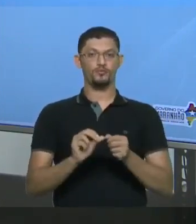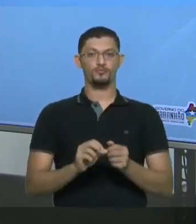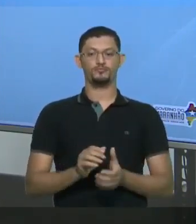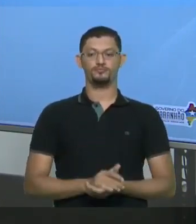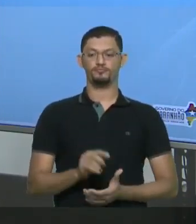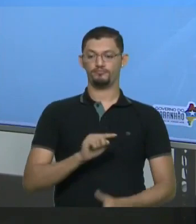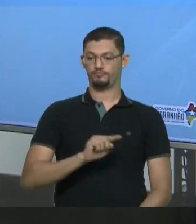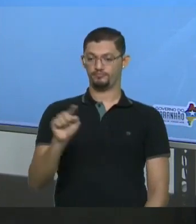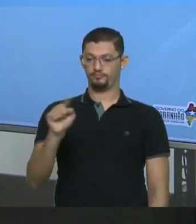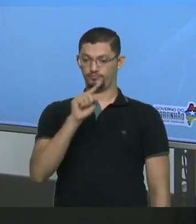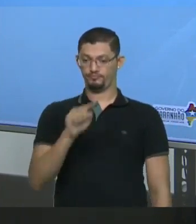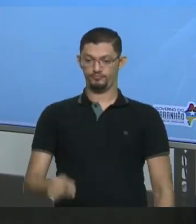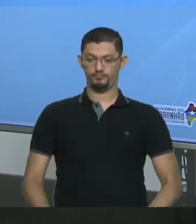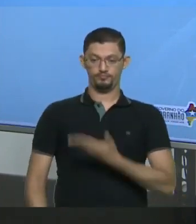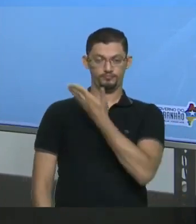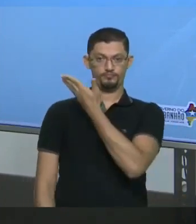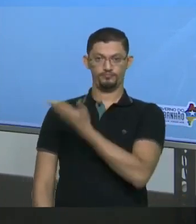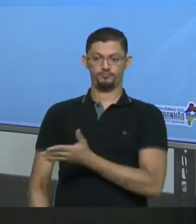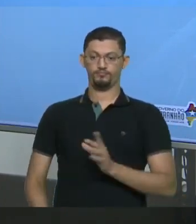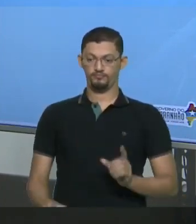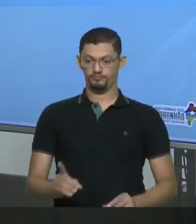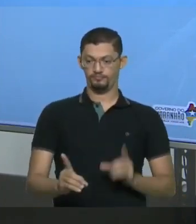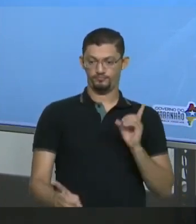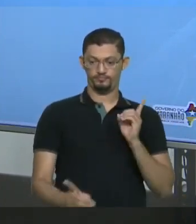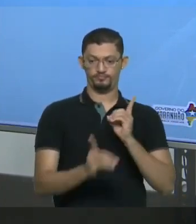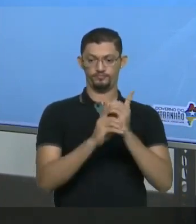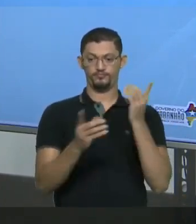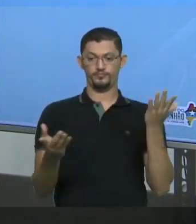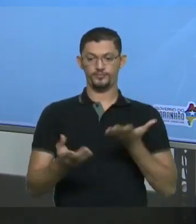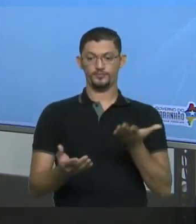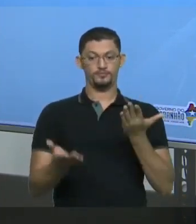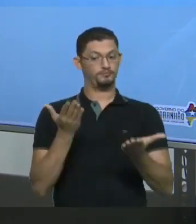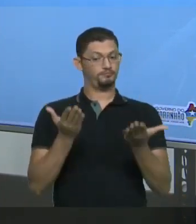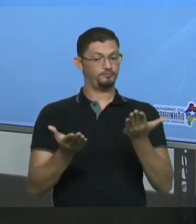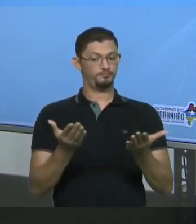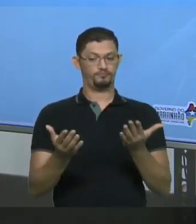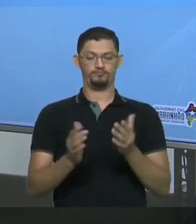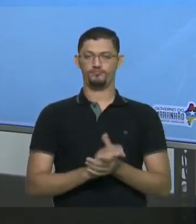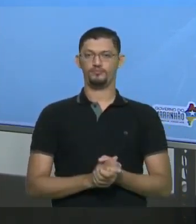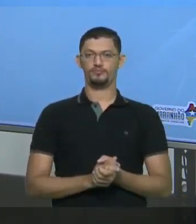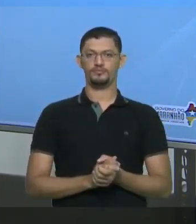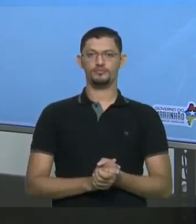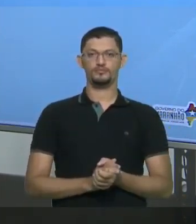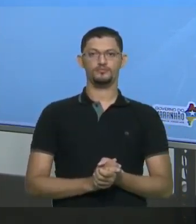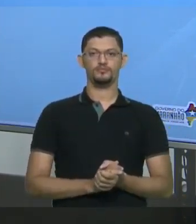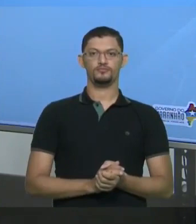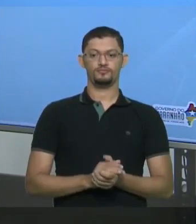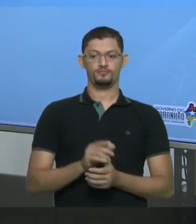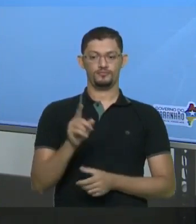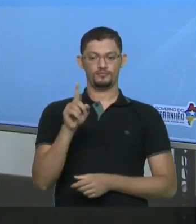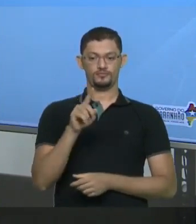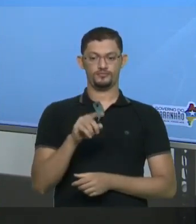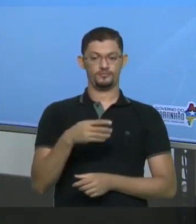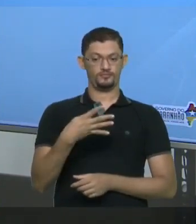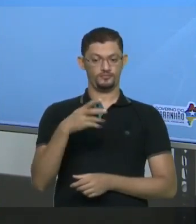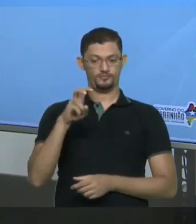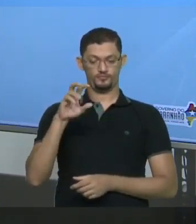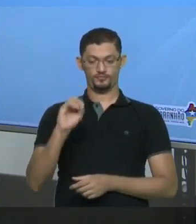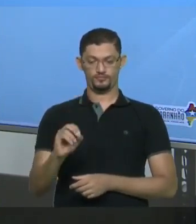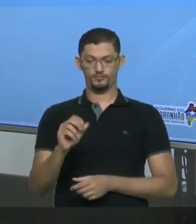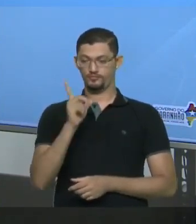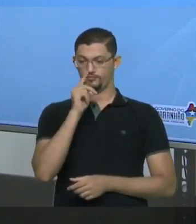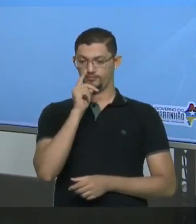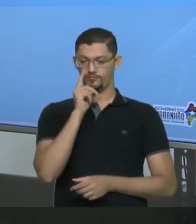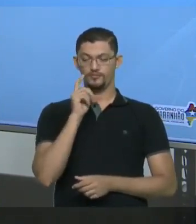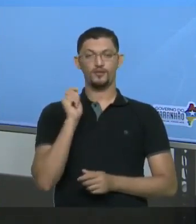Meios Pelos extremos A gente vai descobrir Nessa proporção Sabendo que ele quer 450 gramas